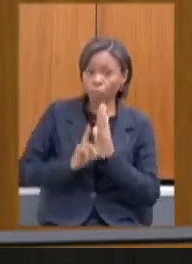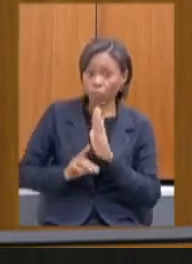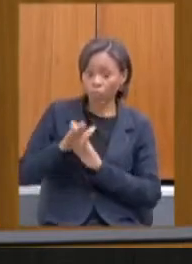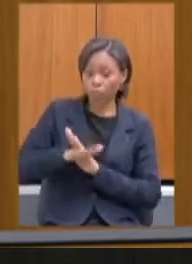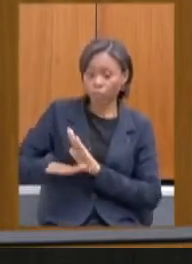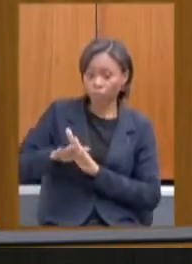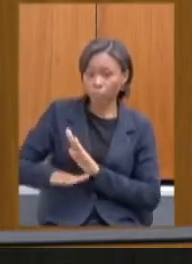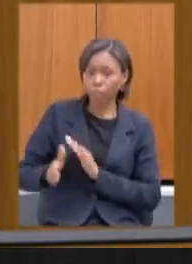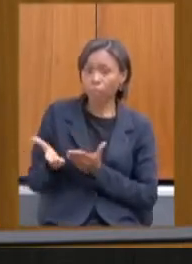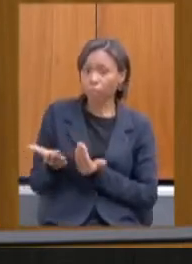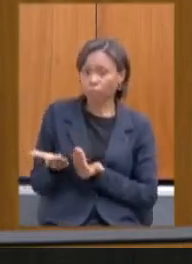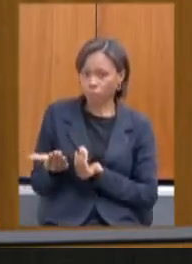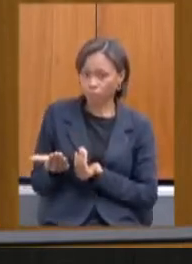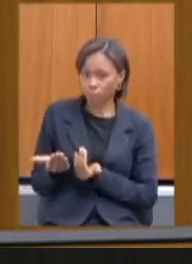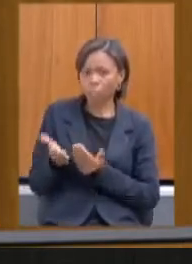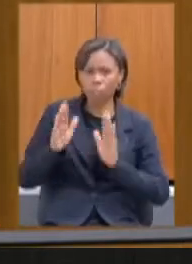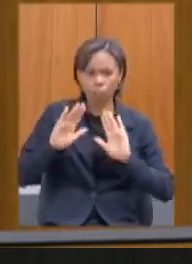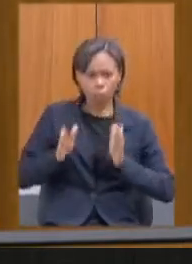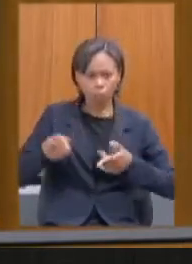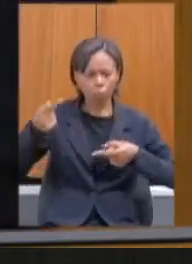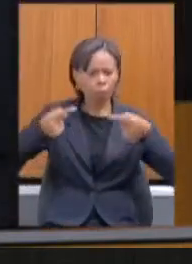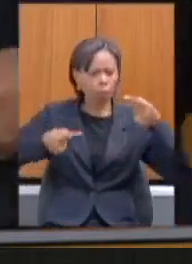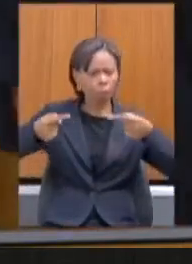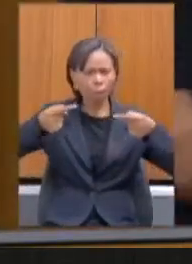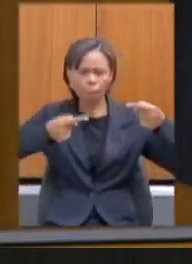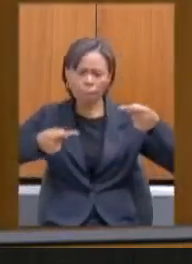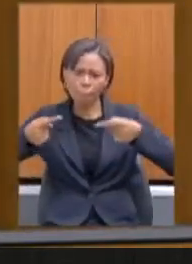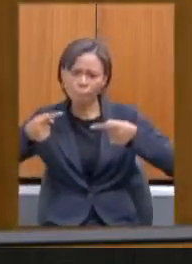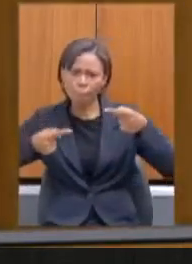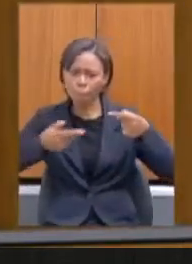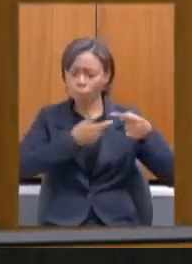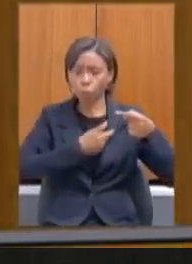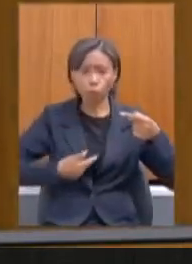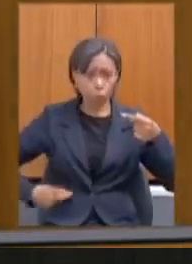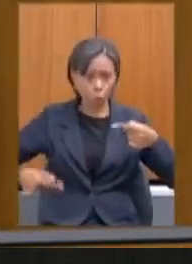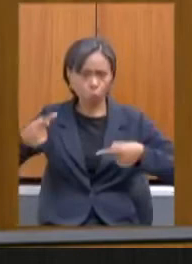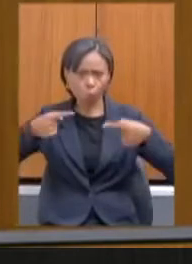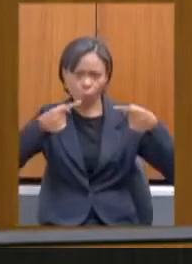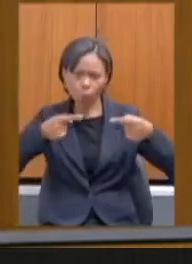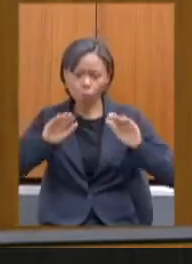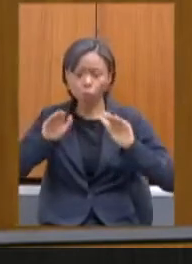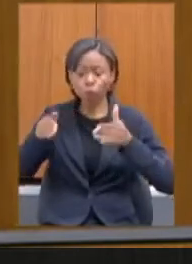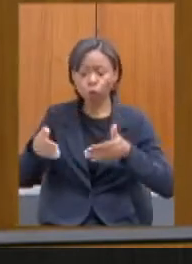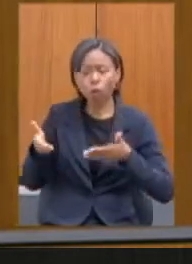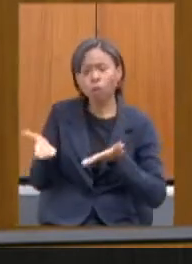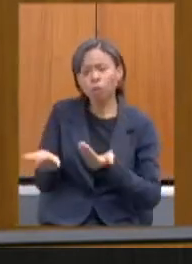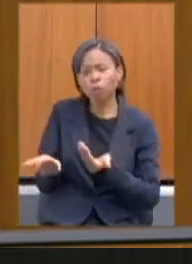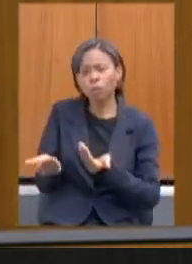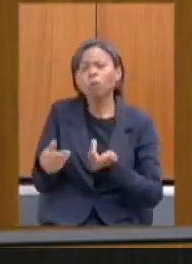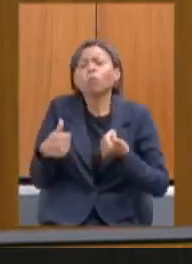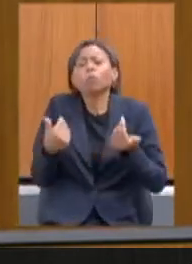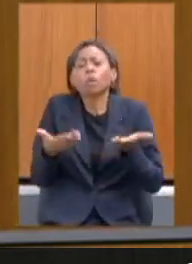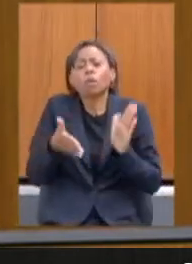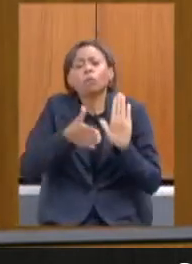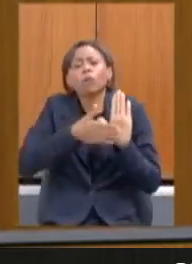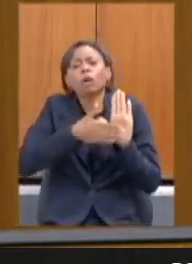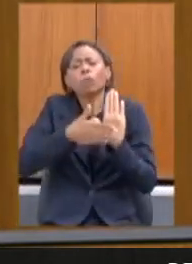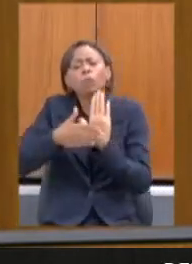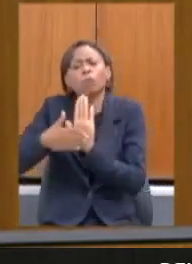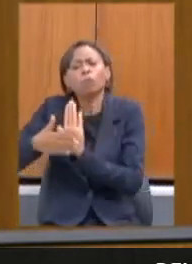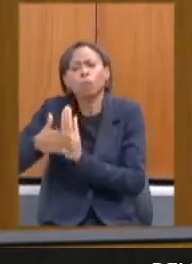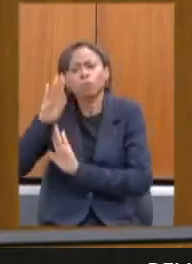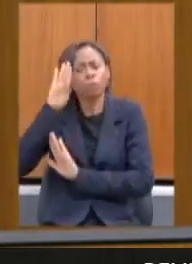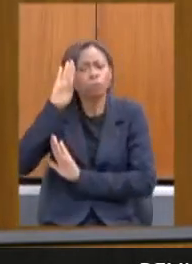em que foram discutidas políticas públicas para a juventude. Quais foram as principais propostas levantadas no evento?